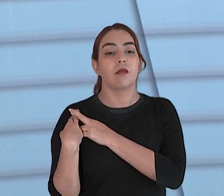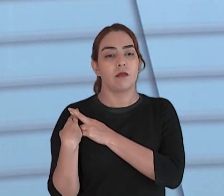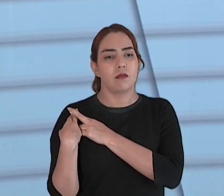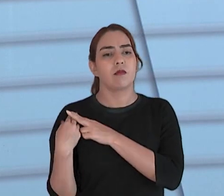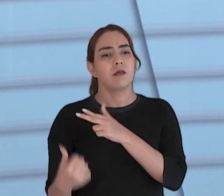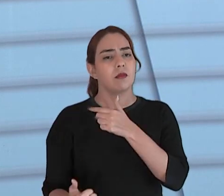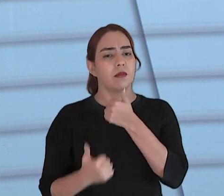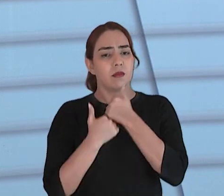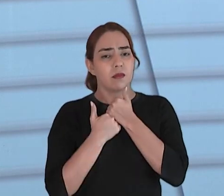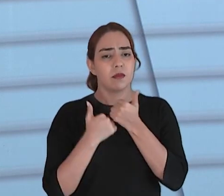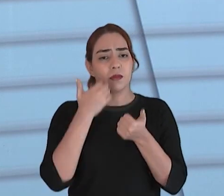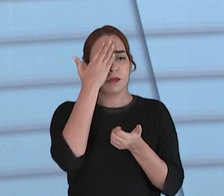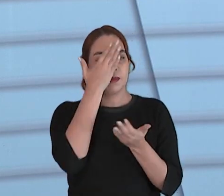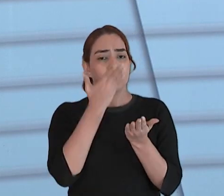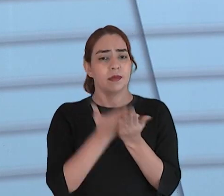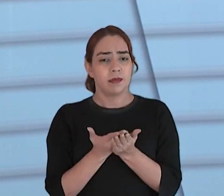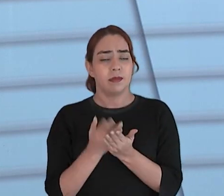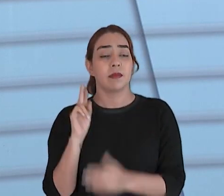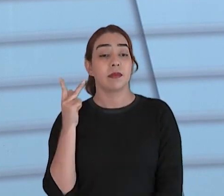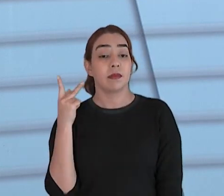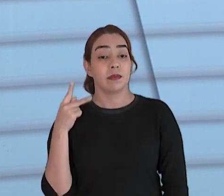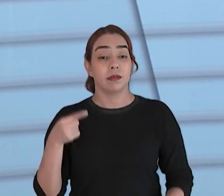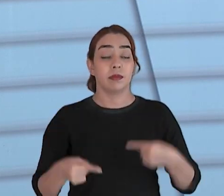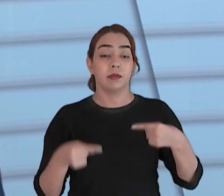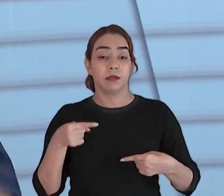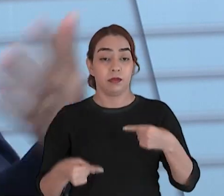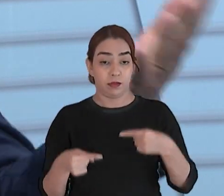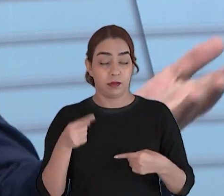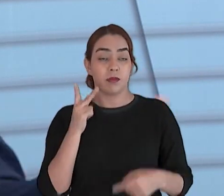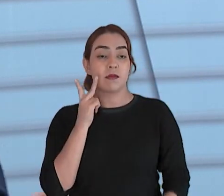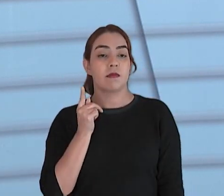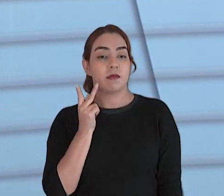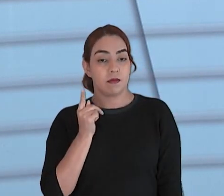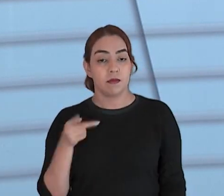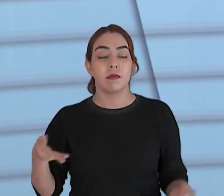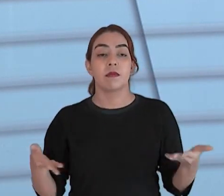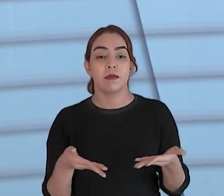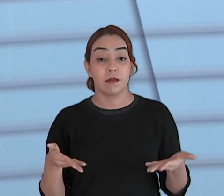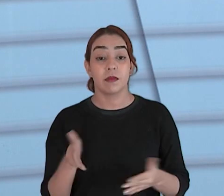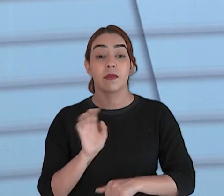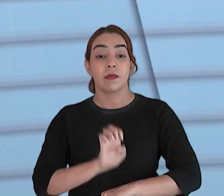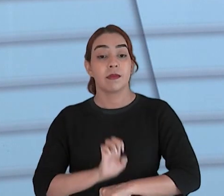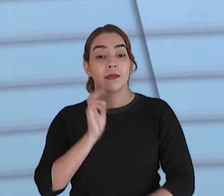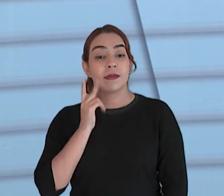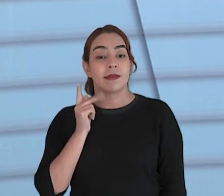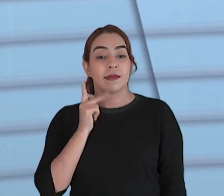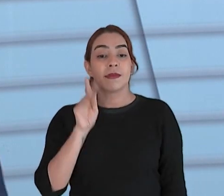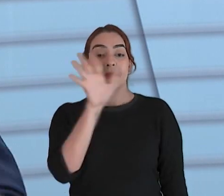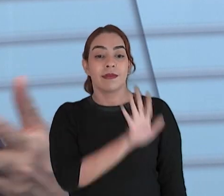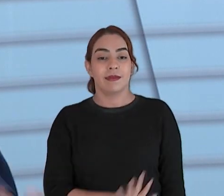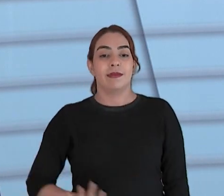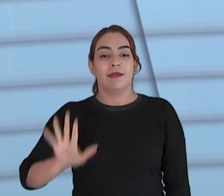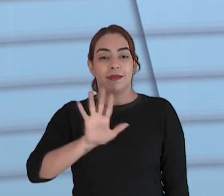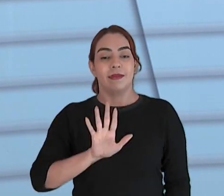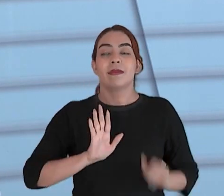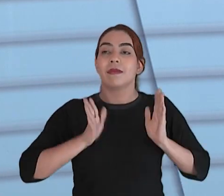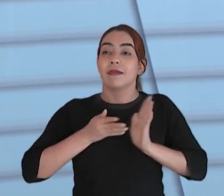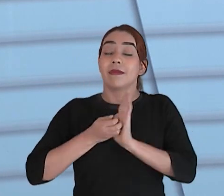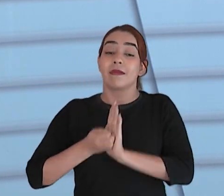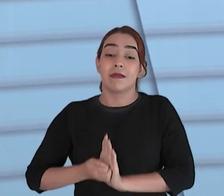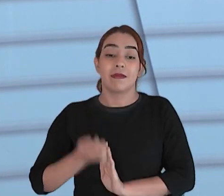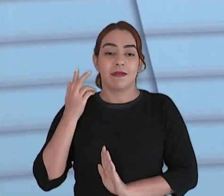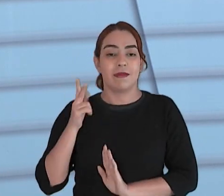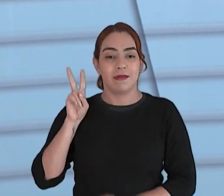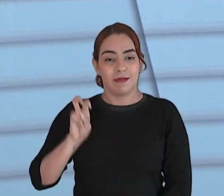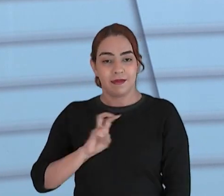minha história política na capital e agora em todo o estado do Ceará. A gente disputou várias eleições